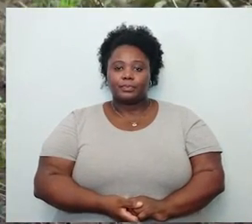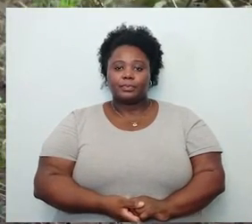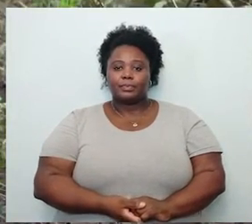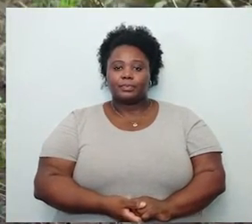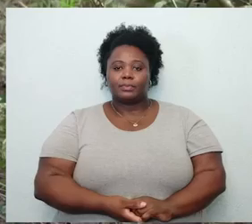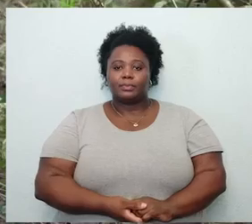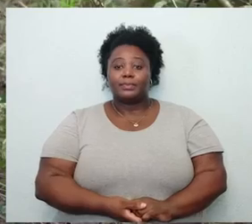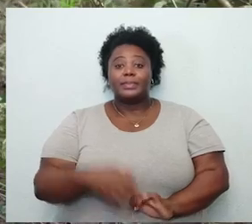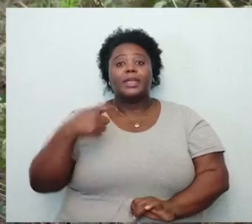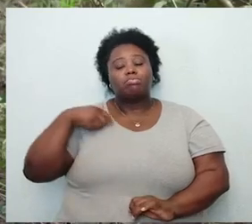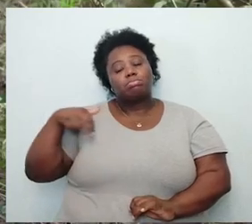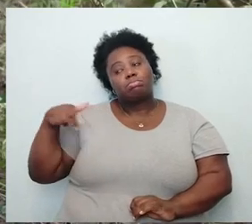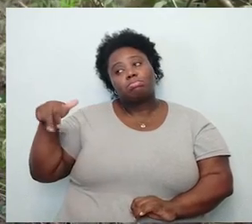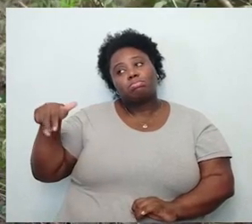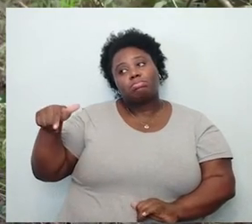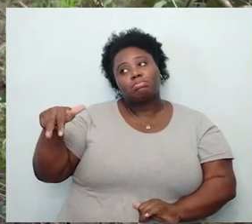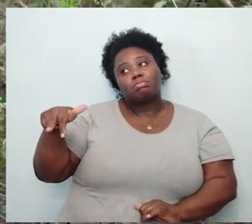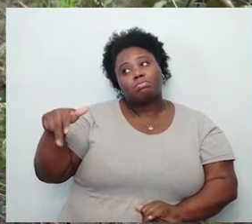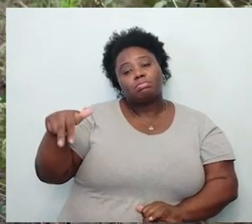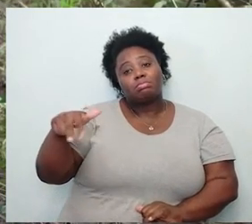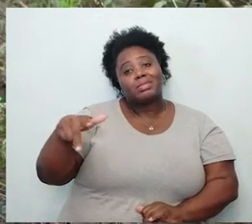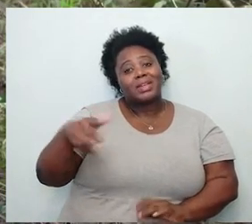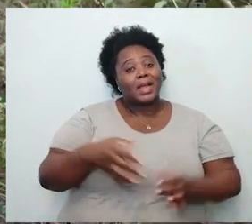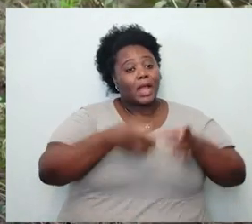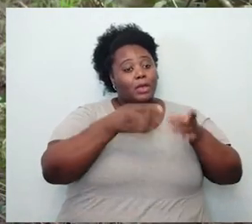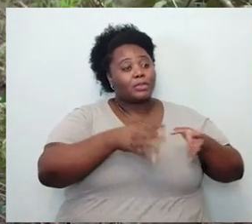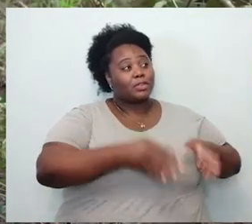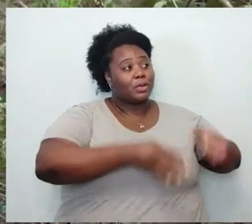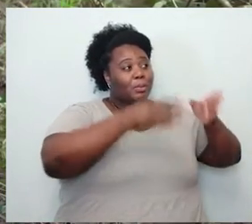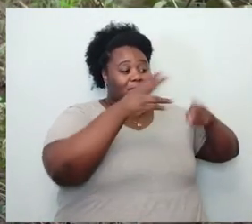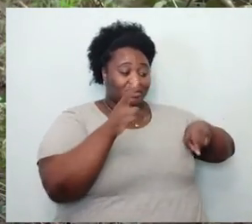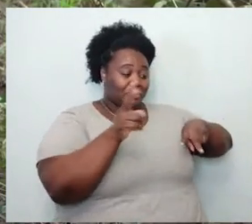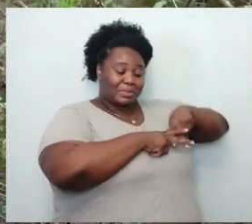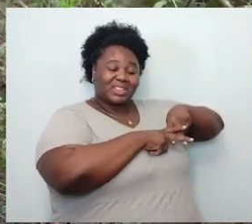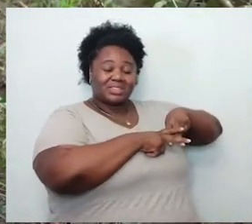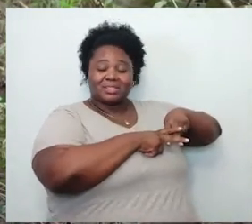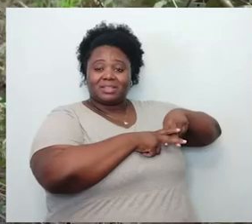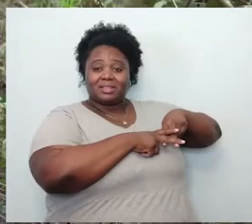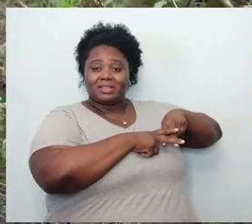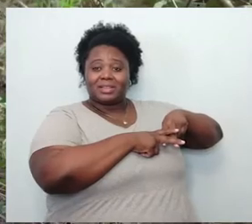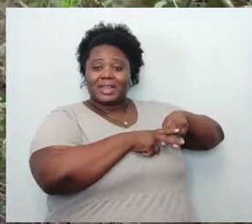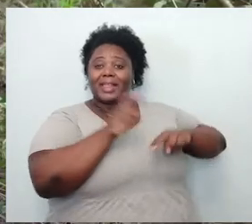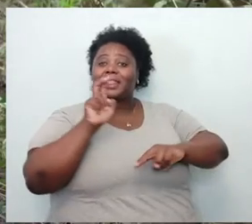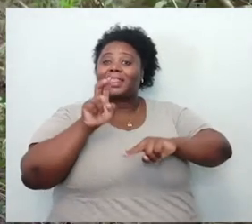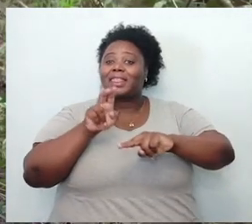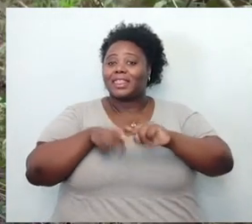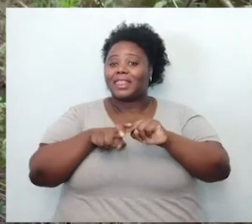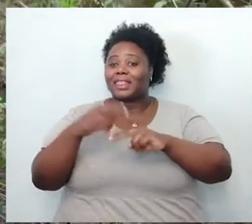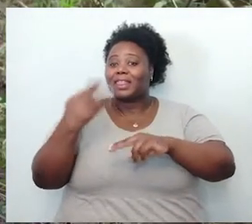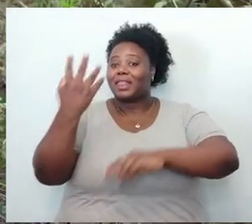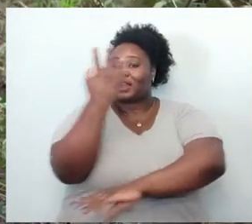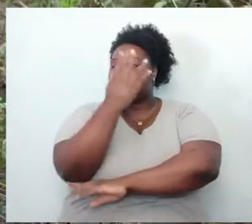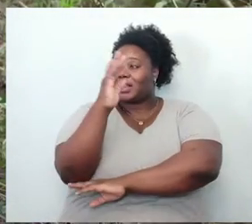Saí para caminhar. Deixei o apartamento que me reprimia. Sentado no colo de uma